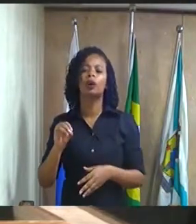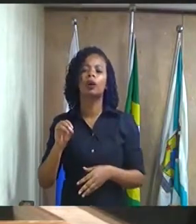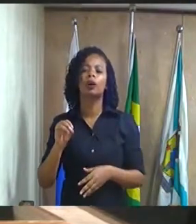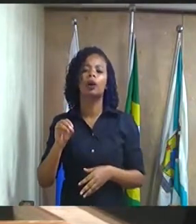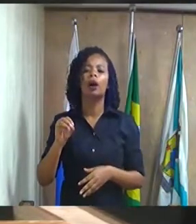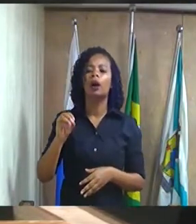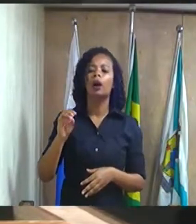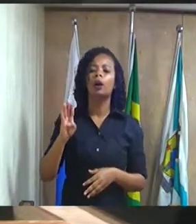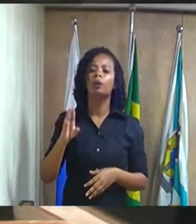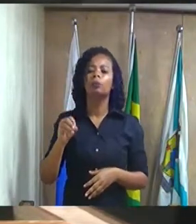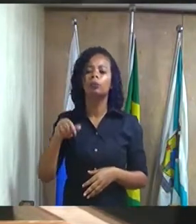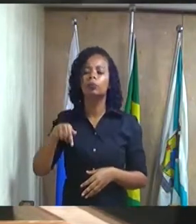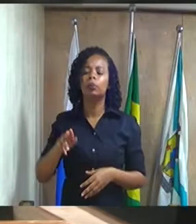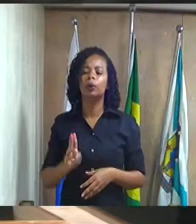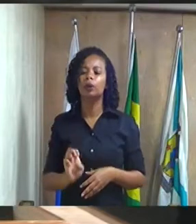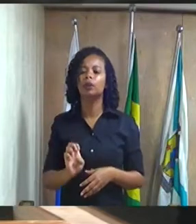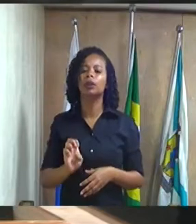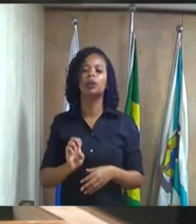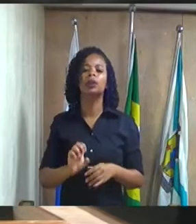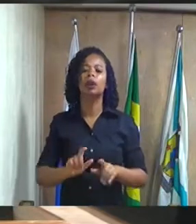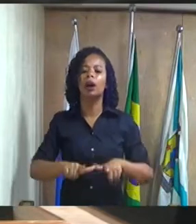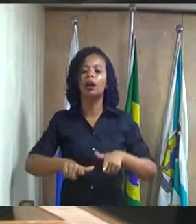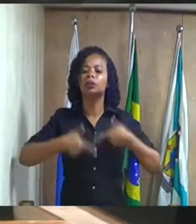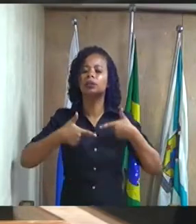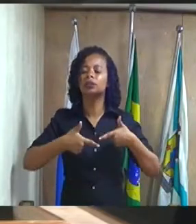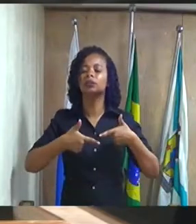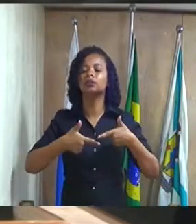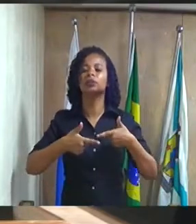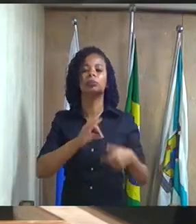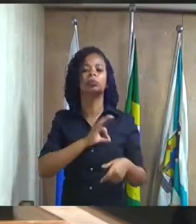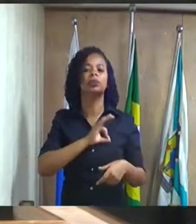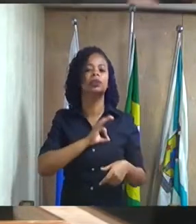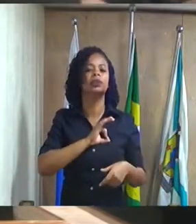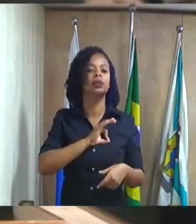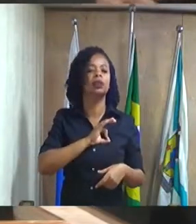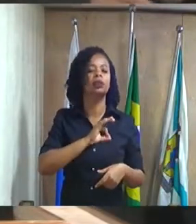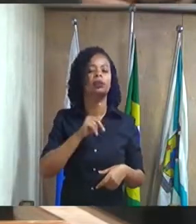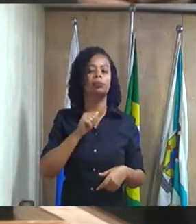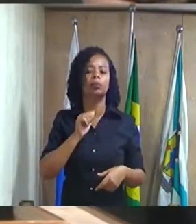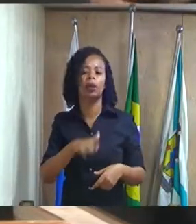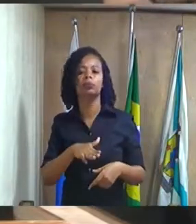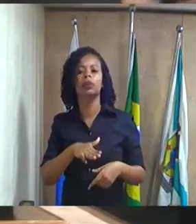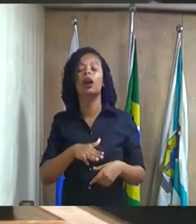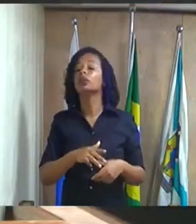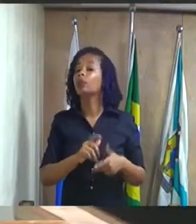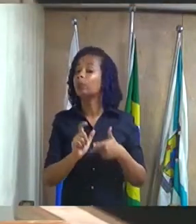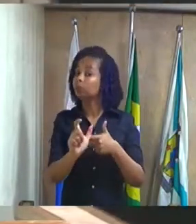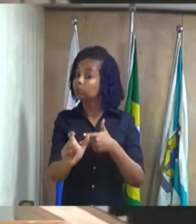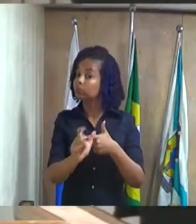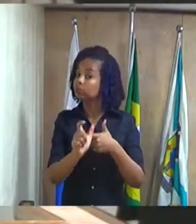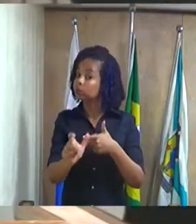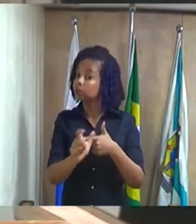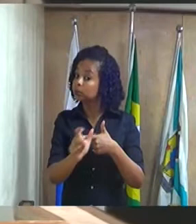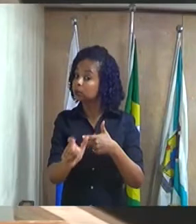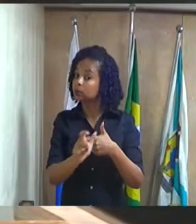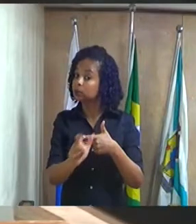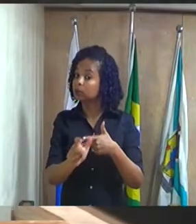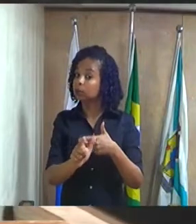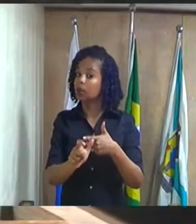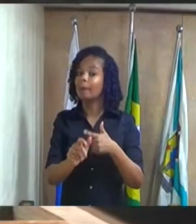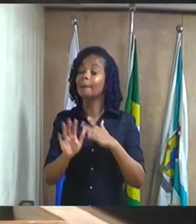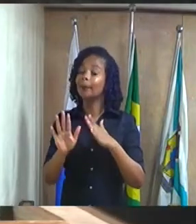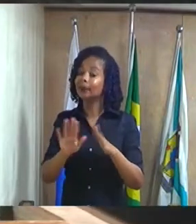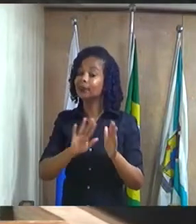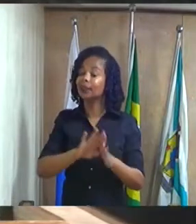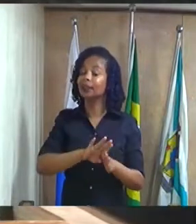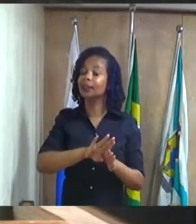ela não é deferida pelo poder executivo da cidade isso ali é uma atuação isolada do governo do estado não